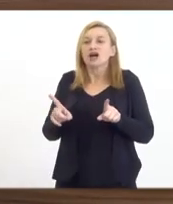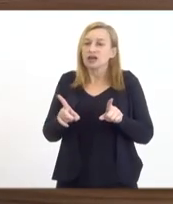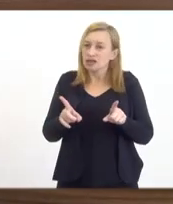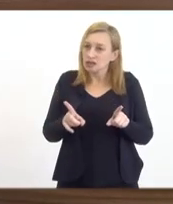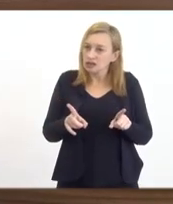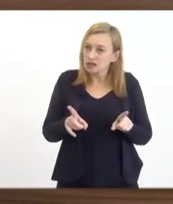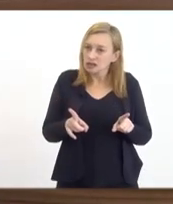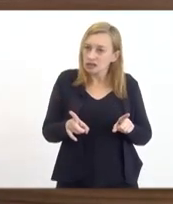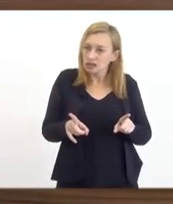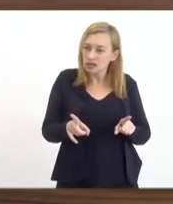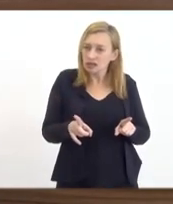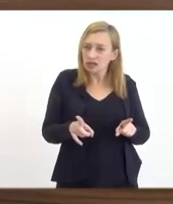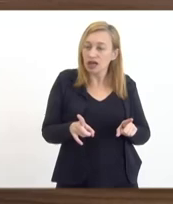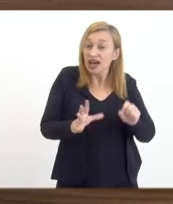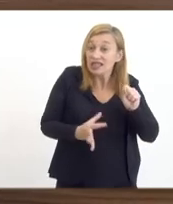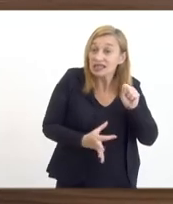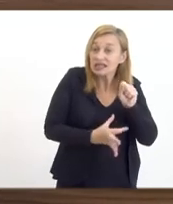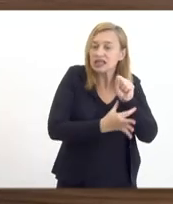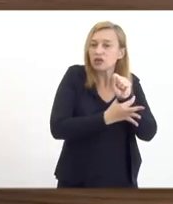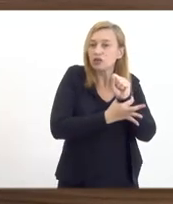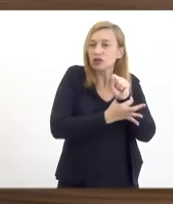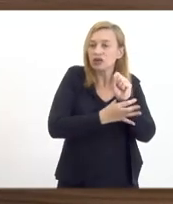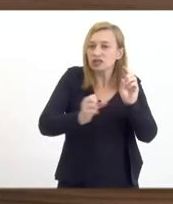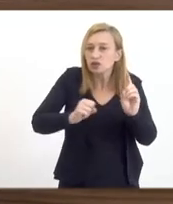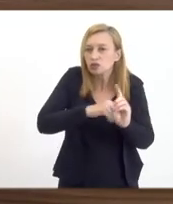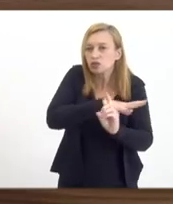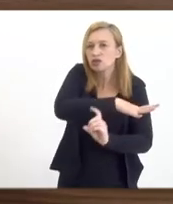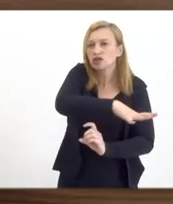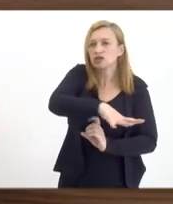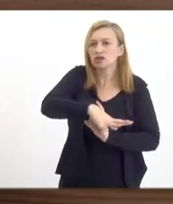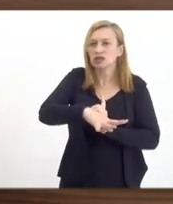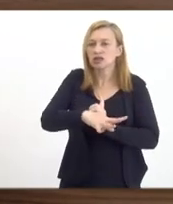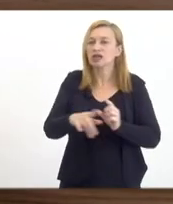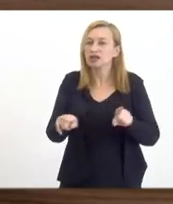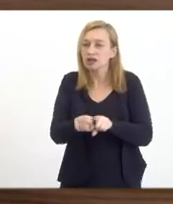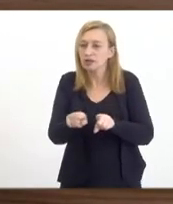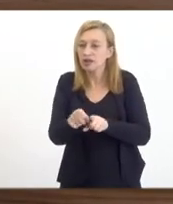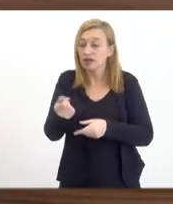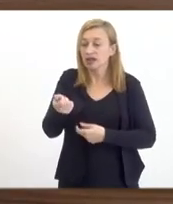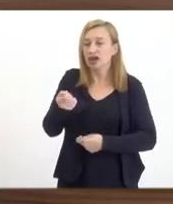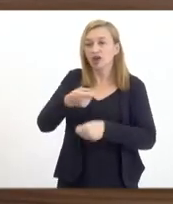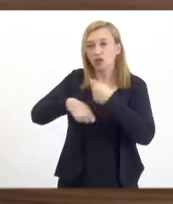seguridade do social e da economia.